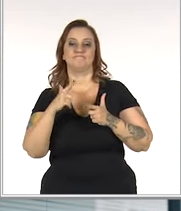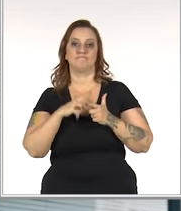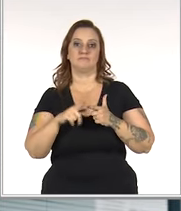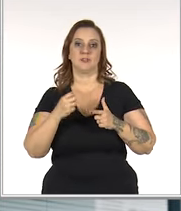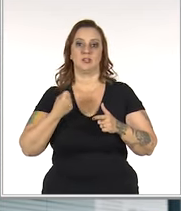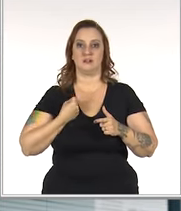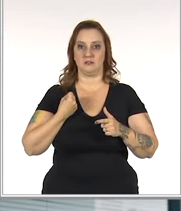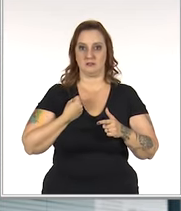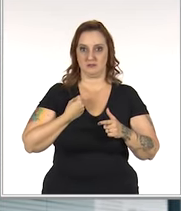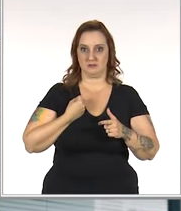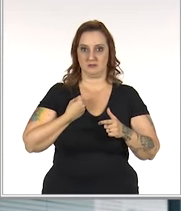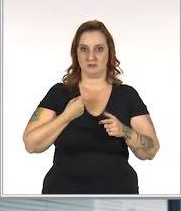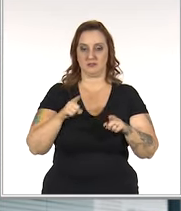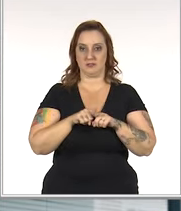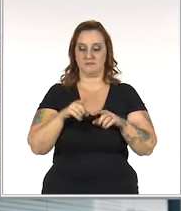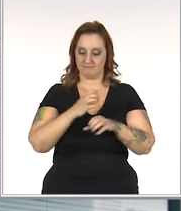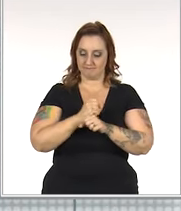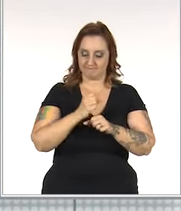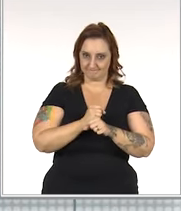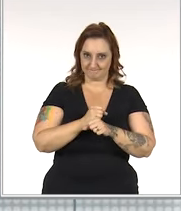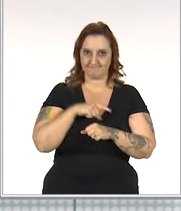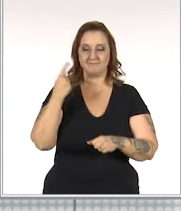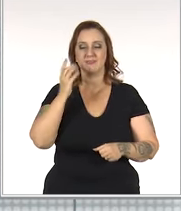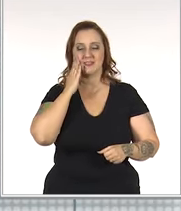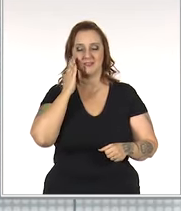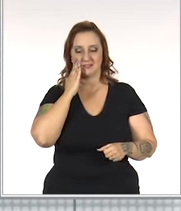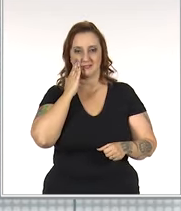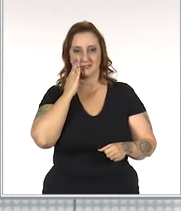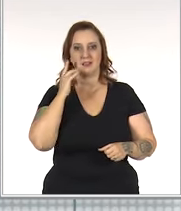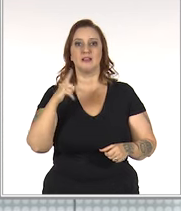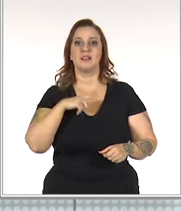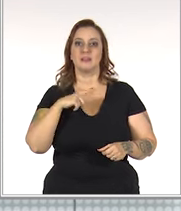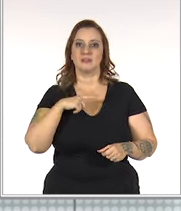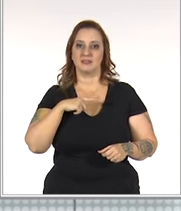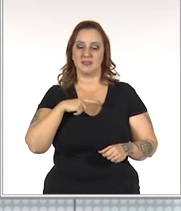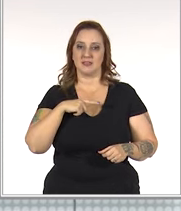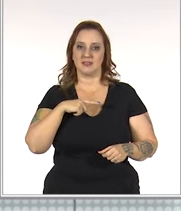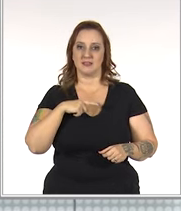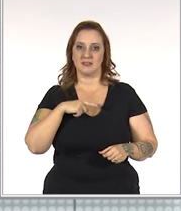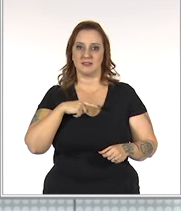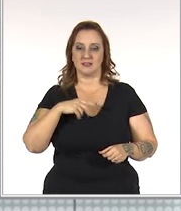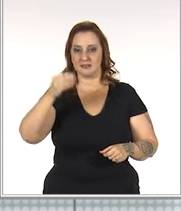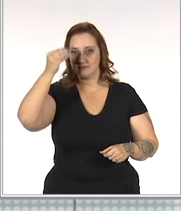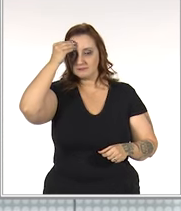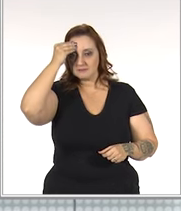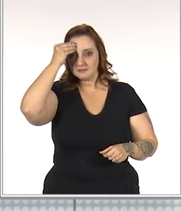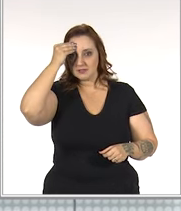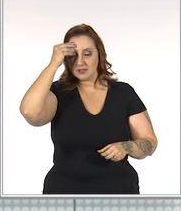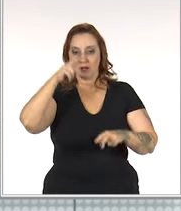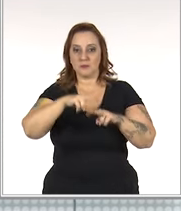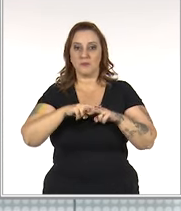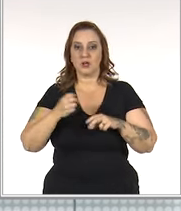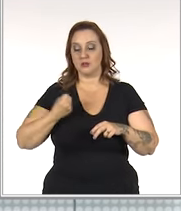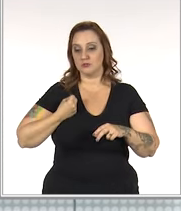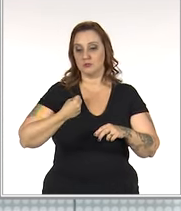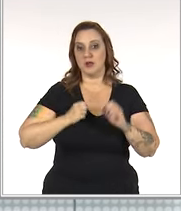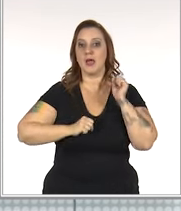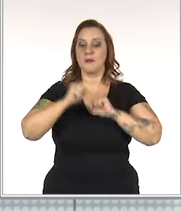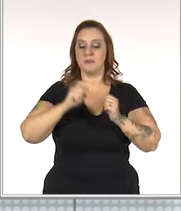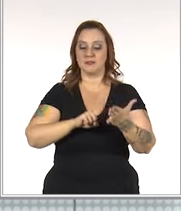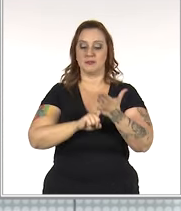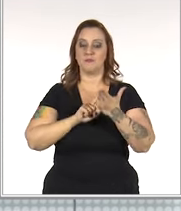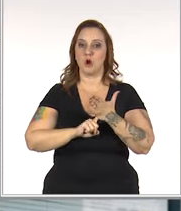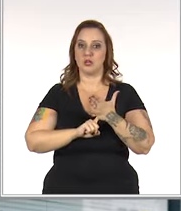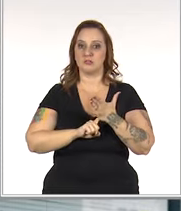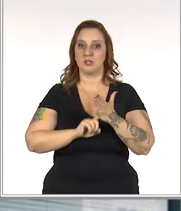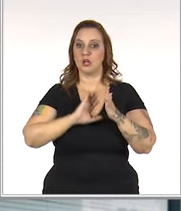questões que envolvem números e finanças. A gente sabe. Mas tenha em mente que é por meio dos números que sua empresa fala com